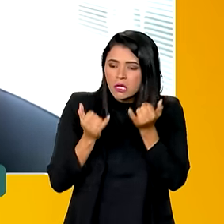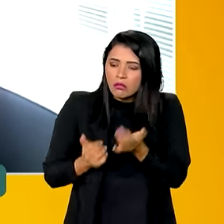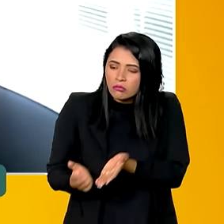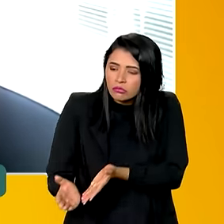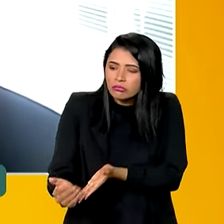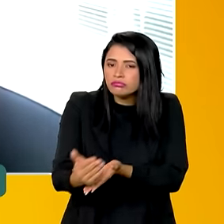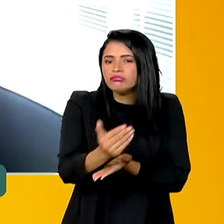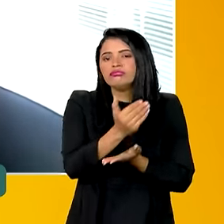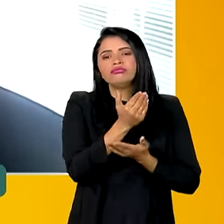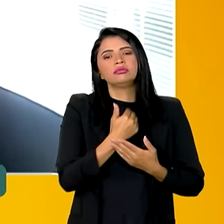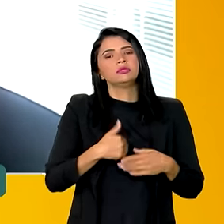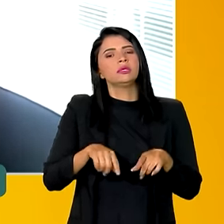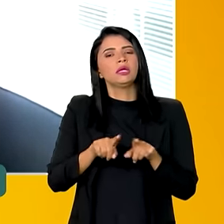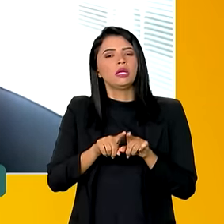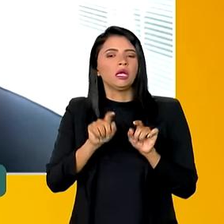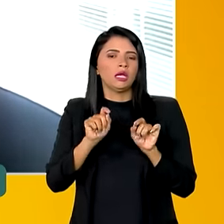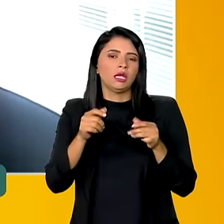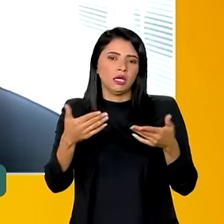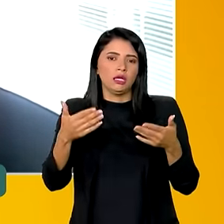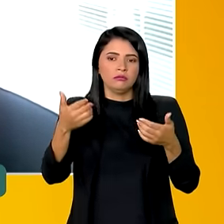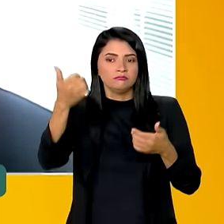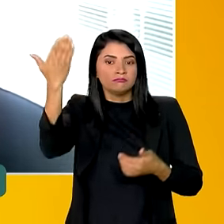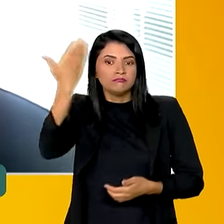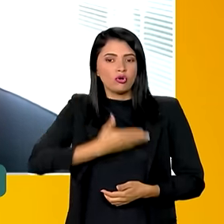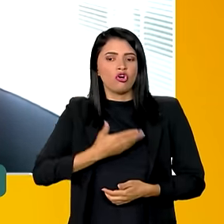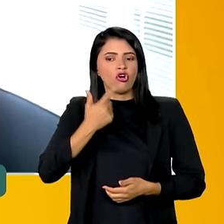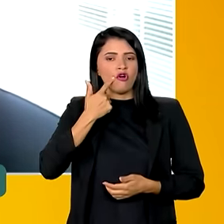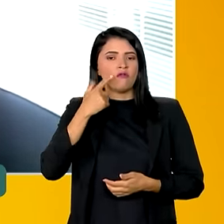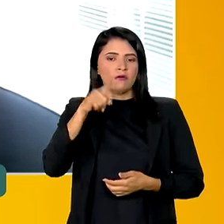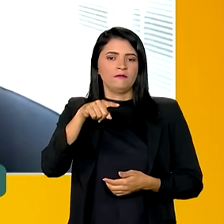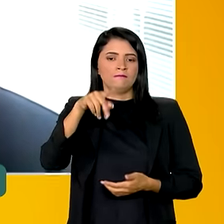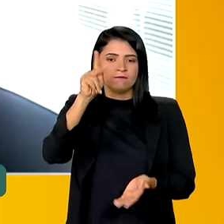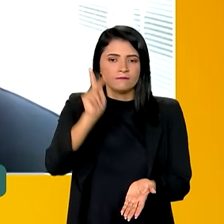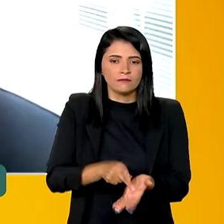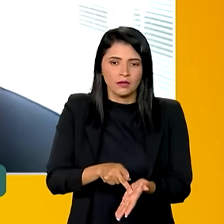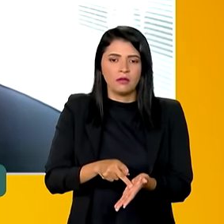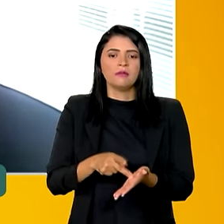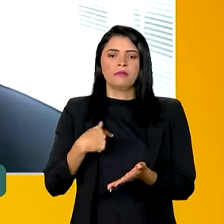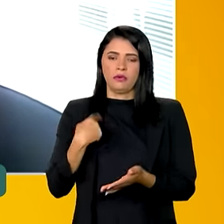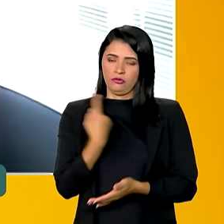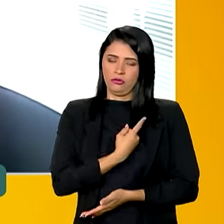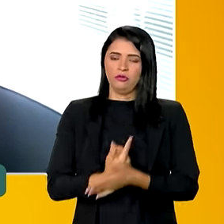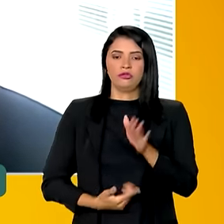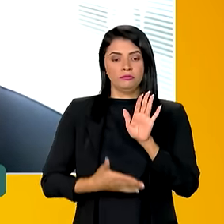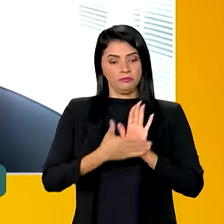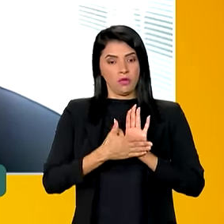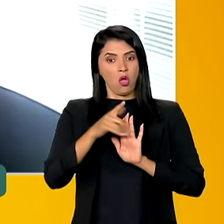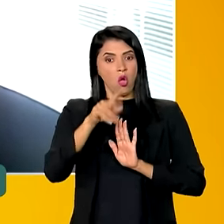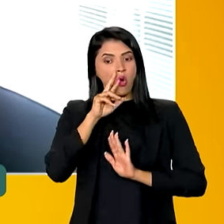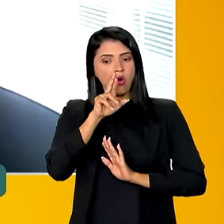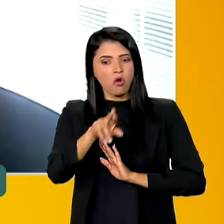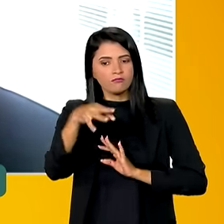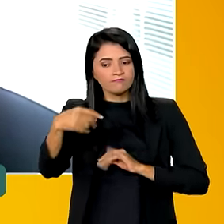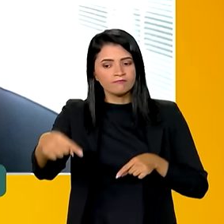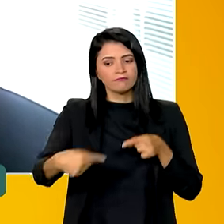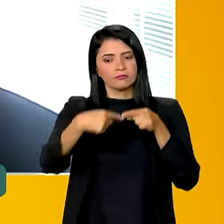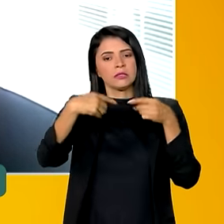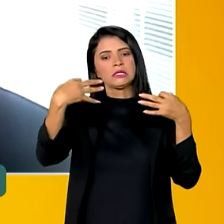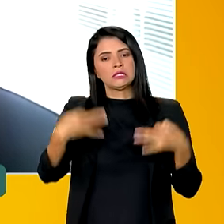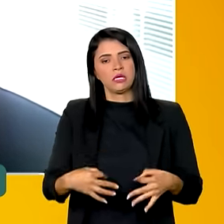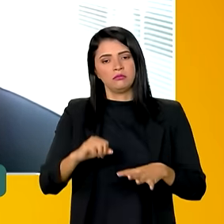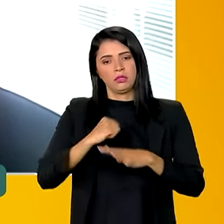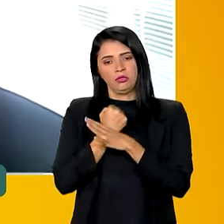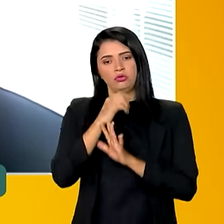dados e evidências para que possamos propor as soluções mais adequadas para